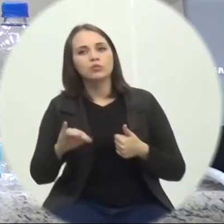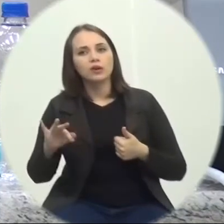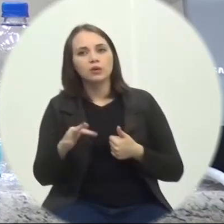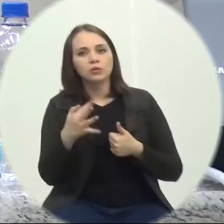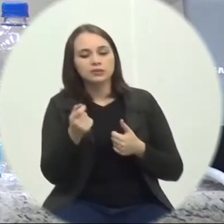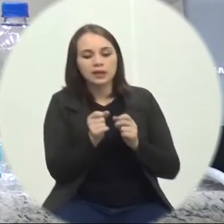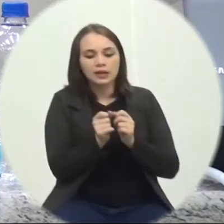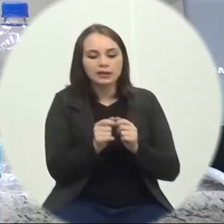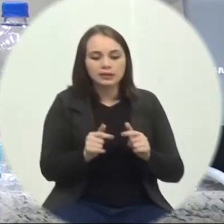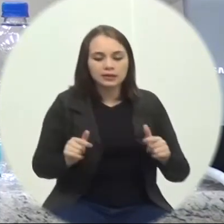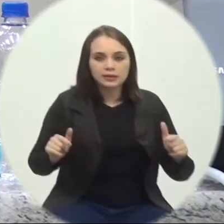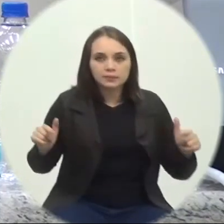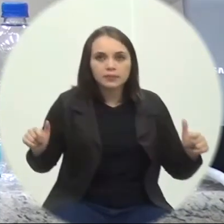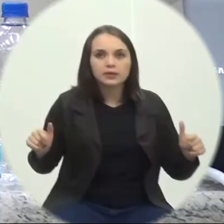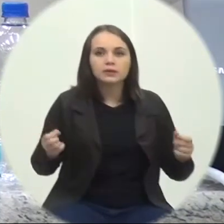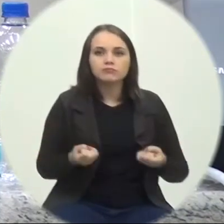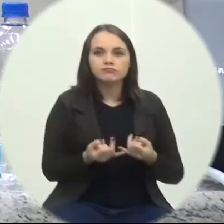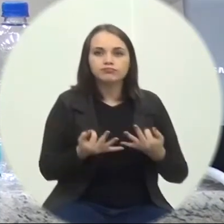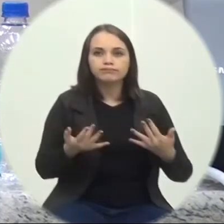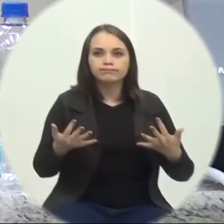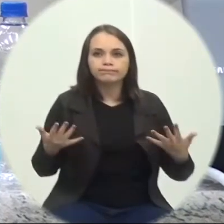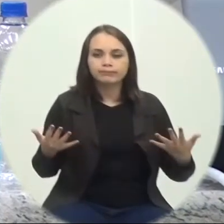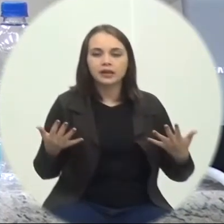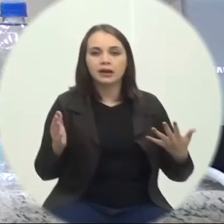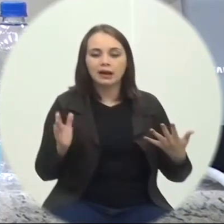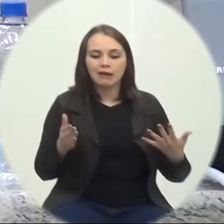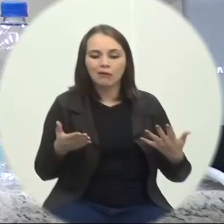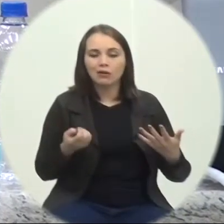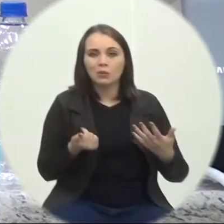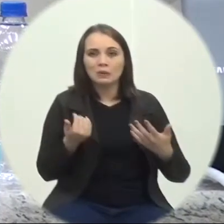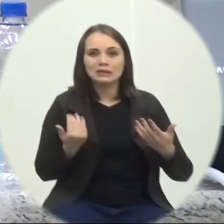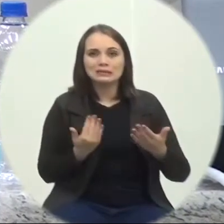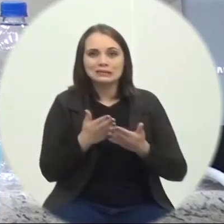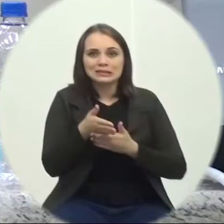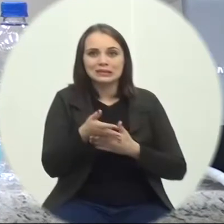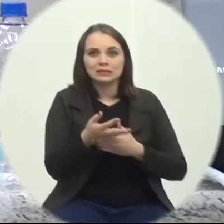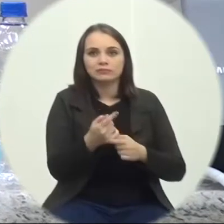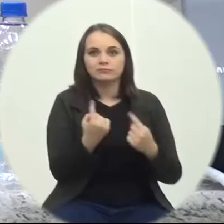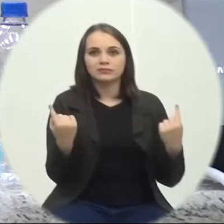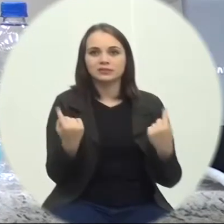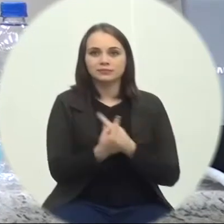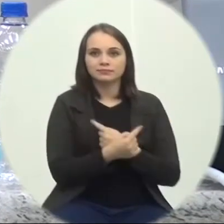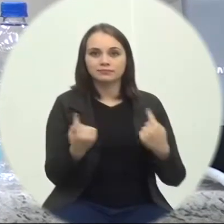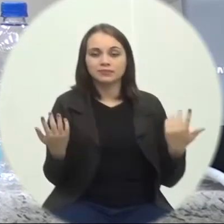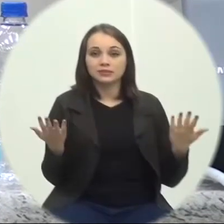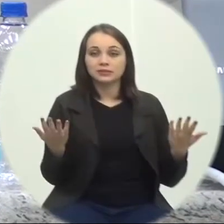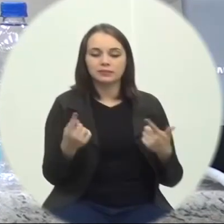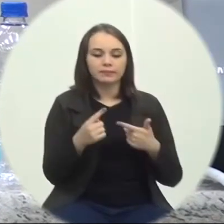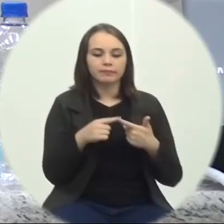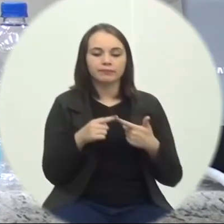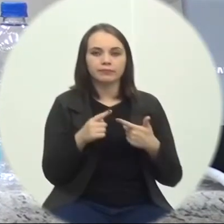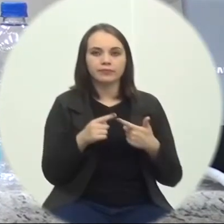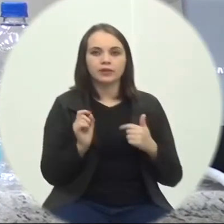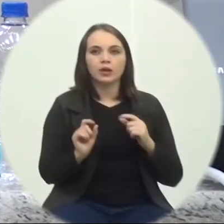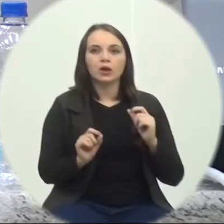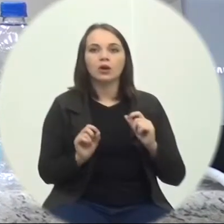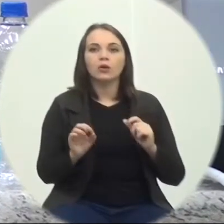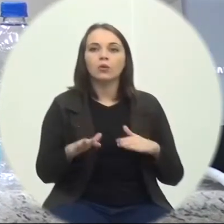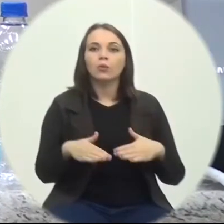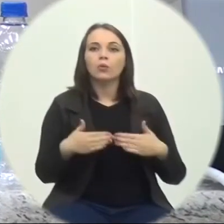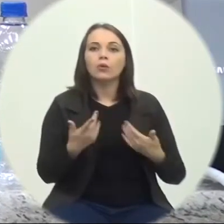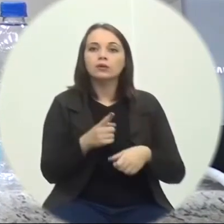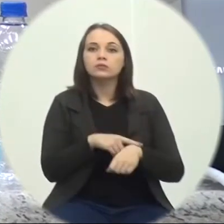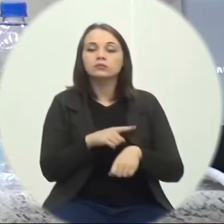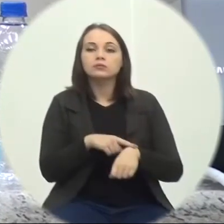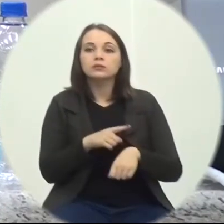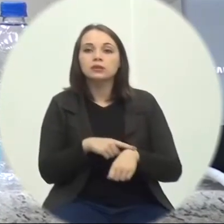roçada E corte Da vegetação Que está Invadindo A pista Do trecho Supracitado Dois O que Frequência É